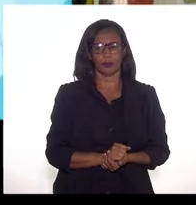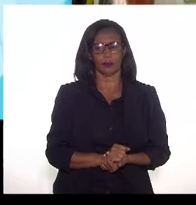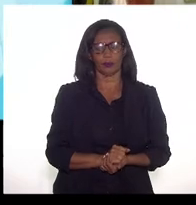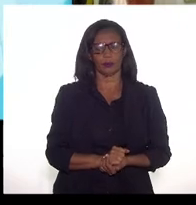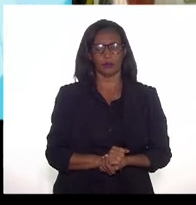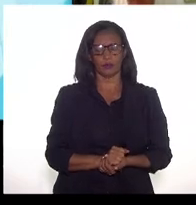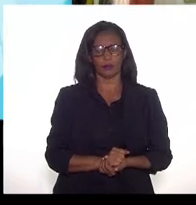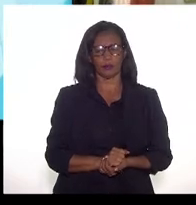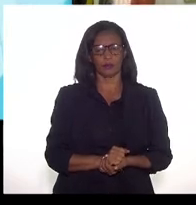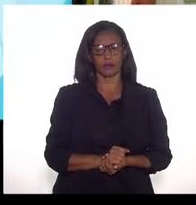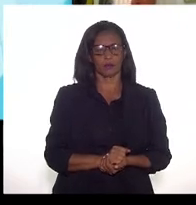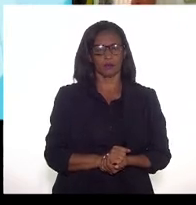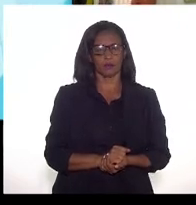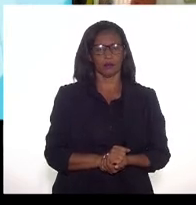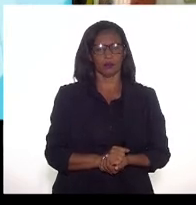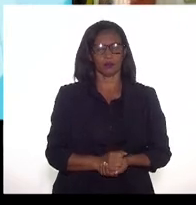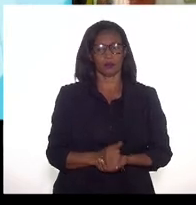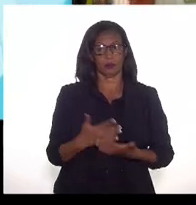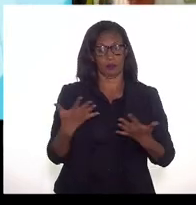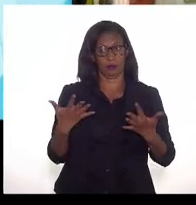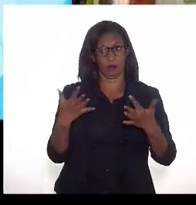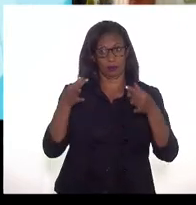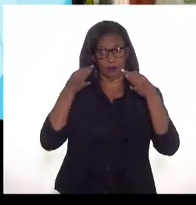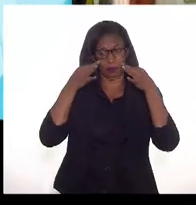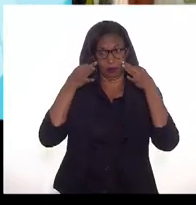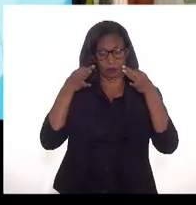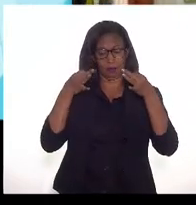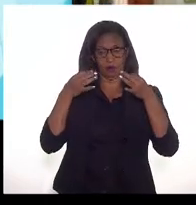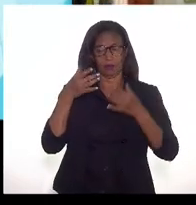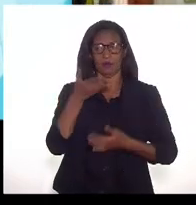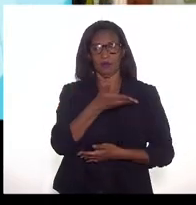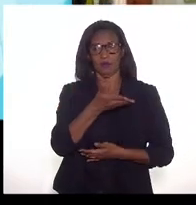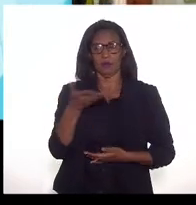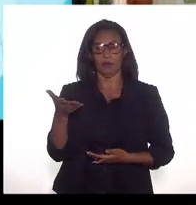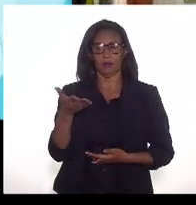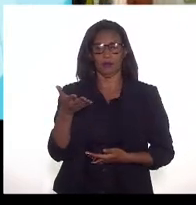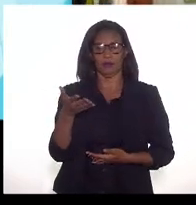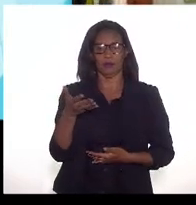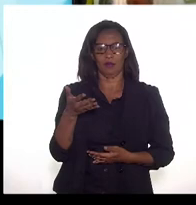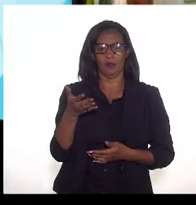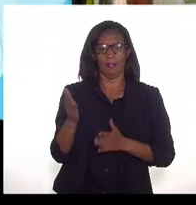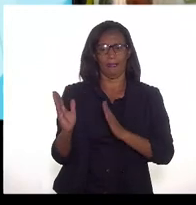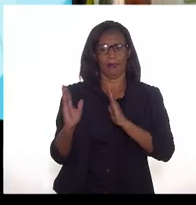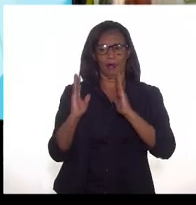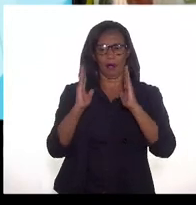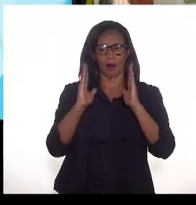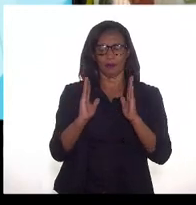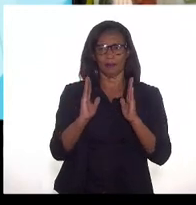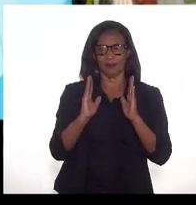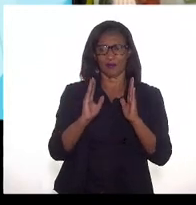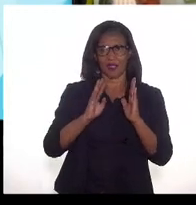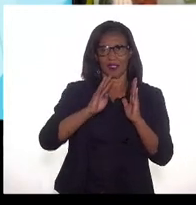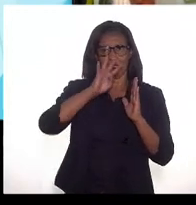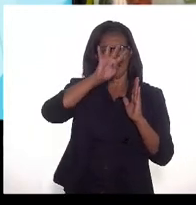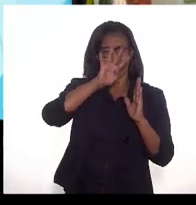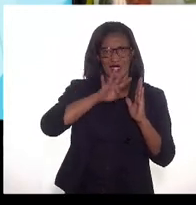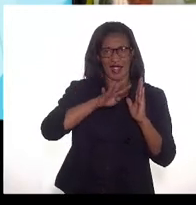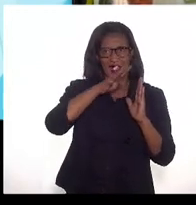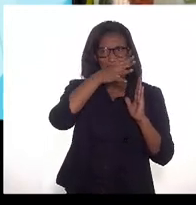E aí, eu chamo a atenção de vocês para o gráfico à esquerda desse slide,